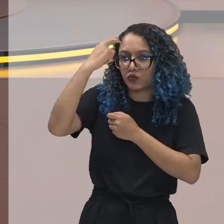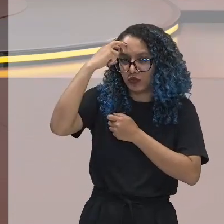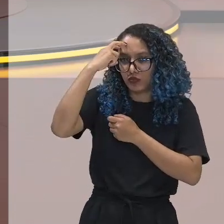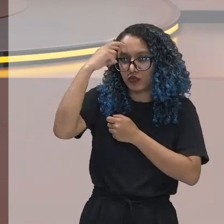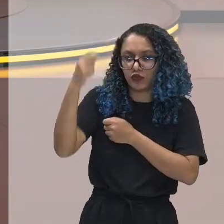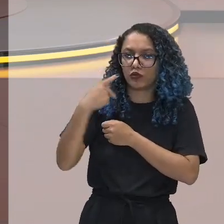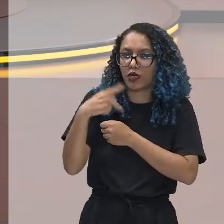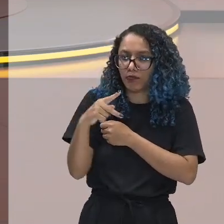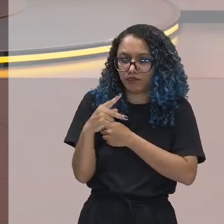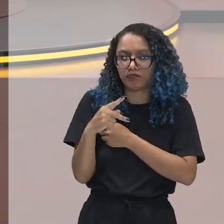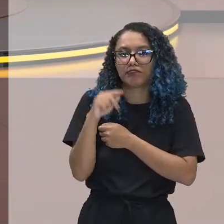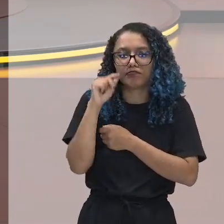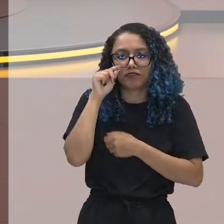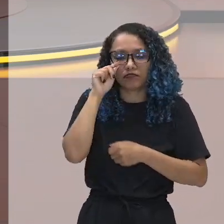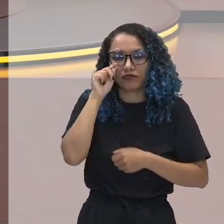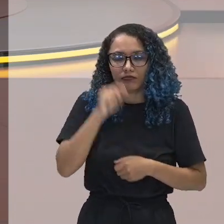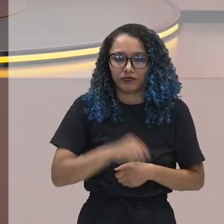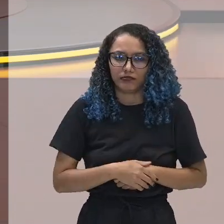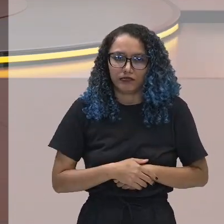dentro da sua,